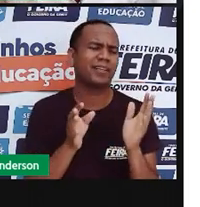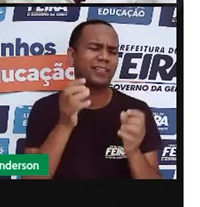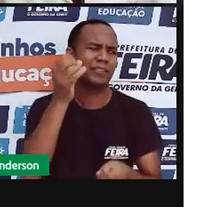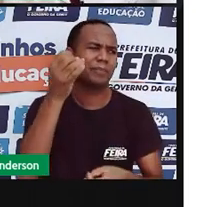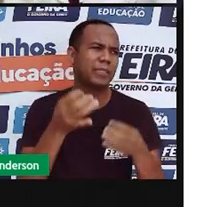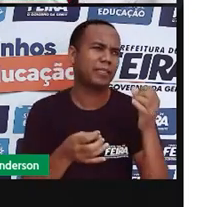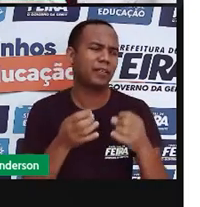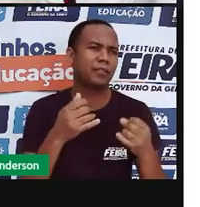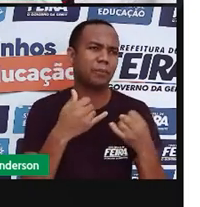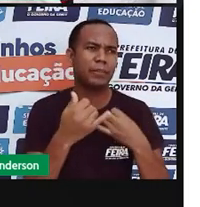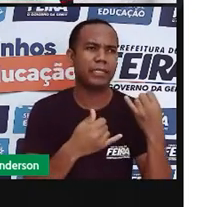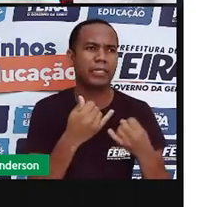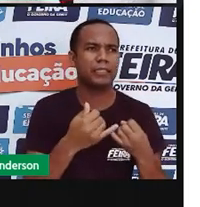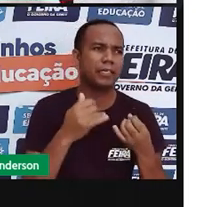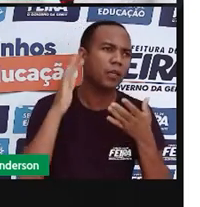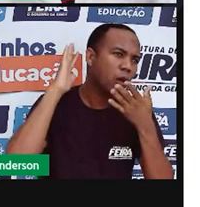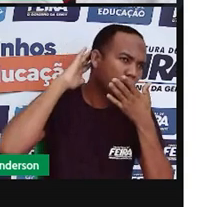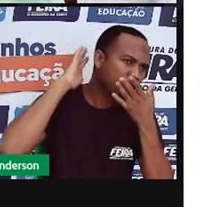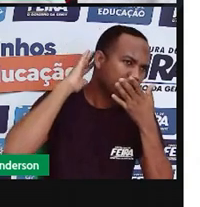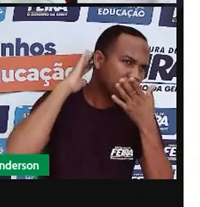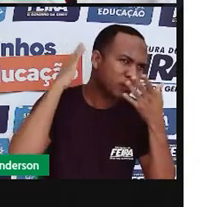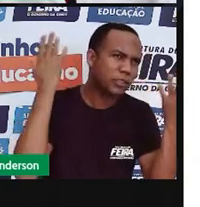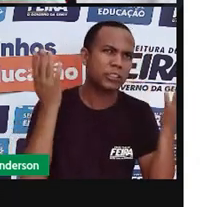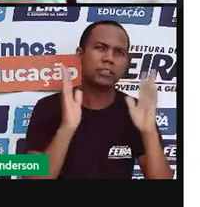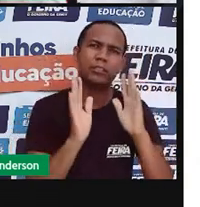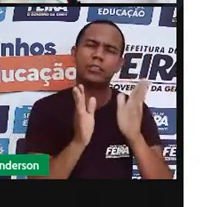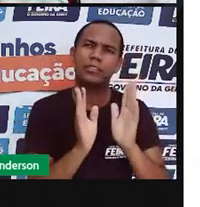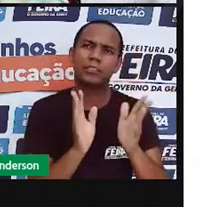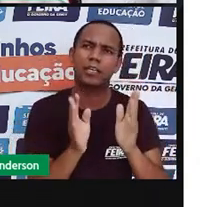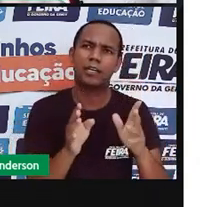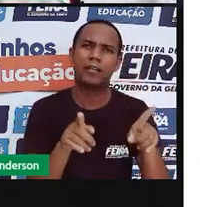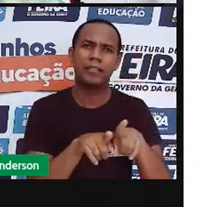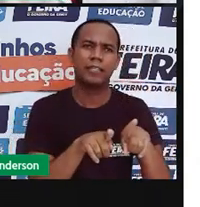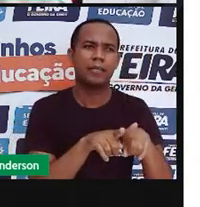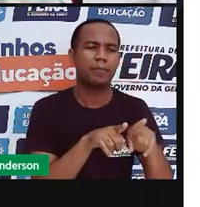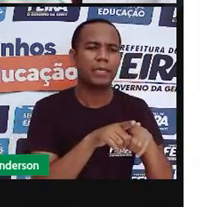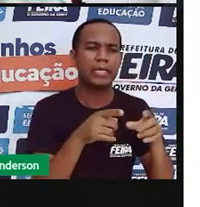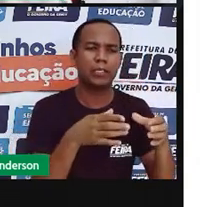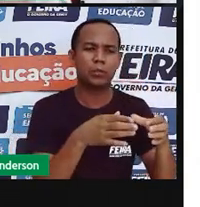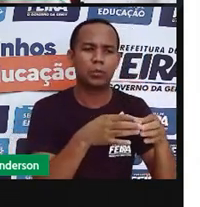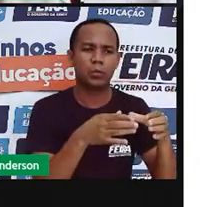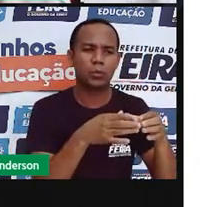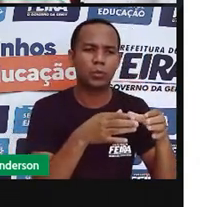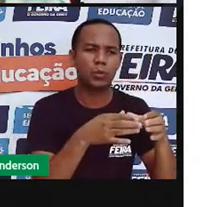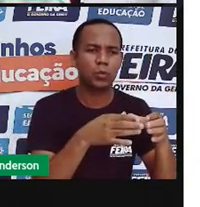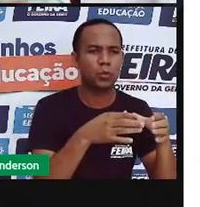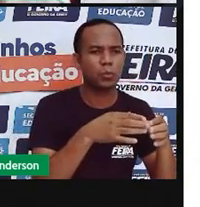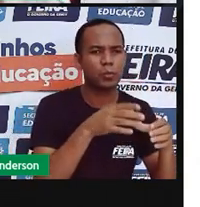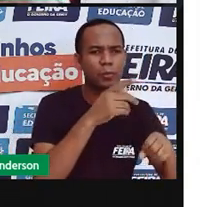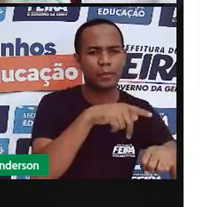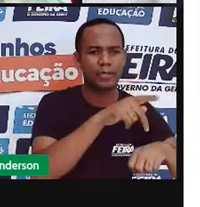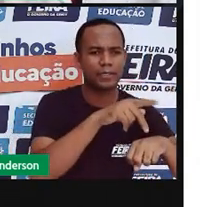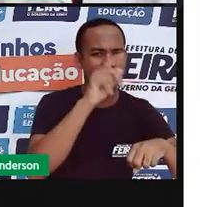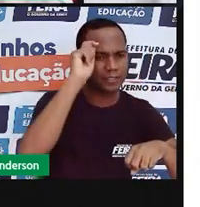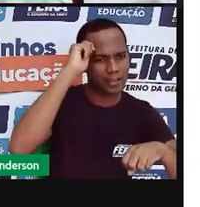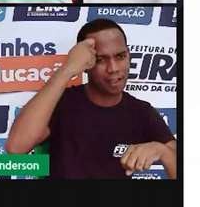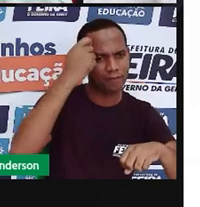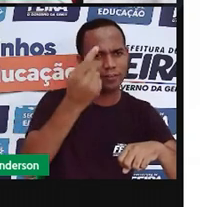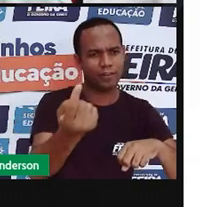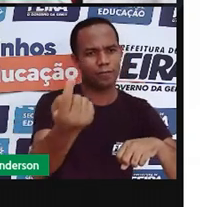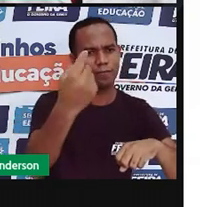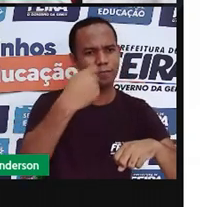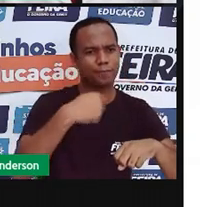falamos aqui dentro da influência do continente africano, né? Nos brinquedos e nas